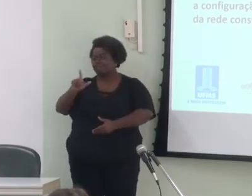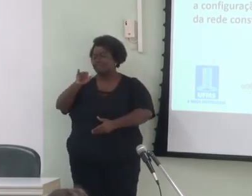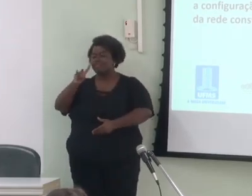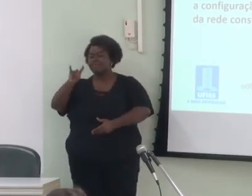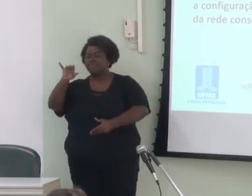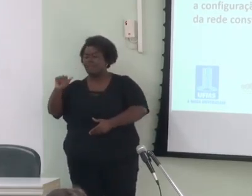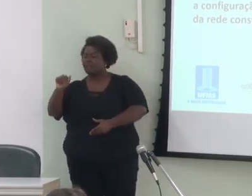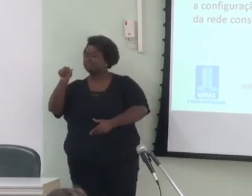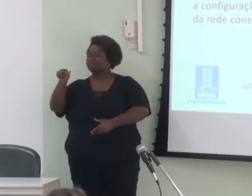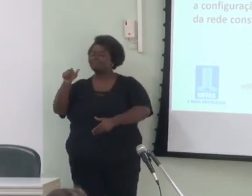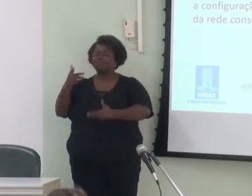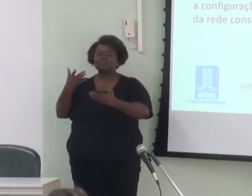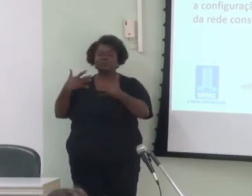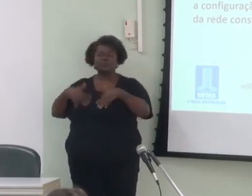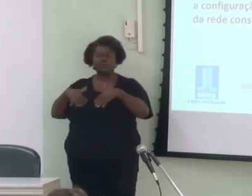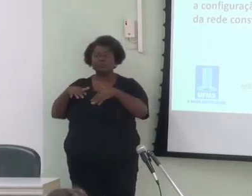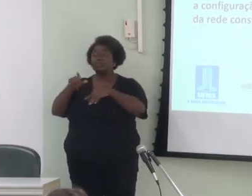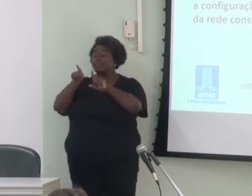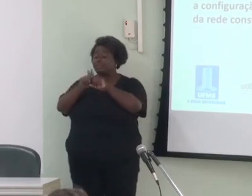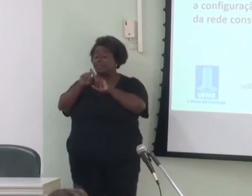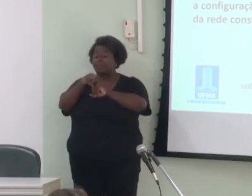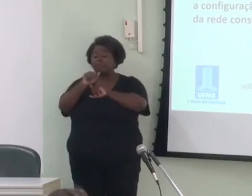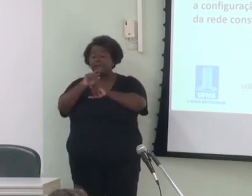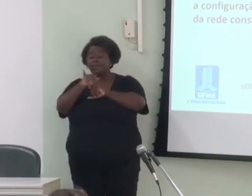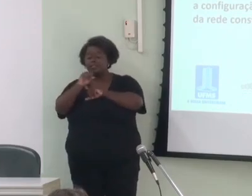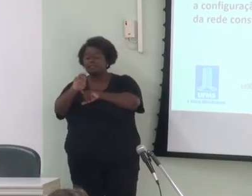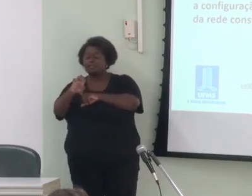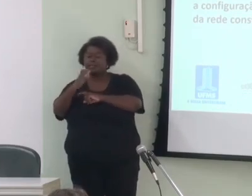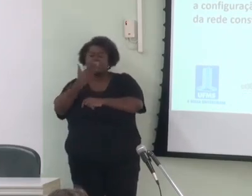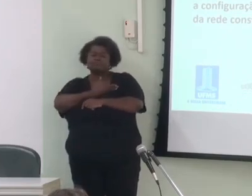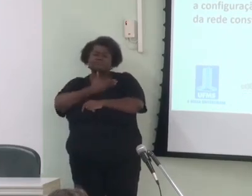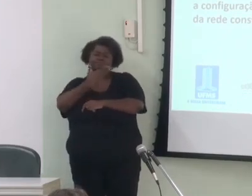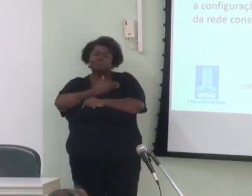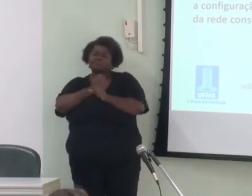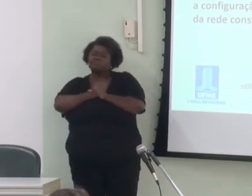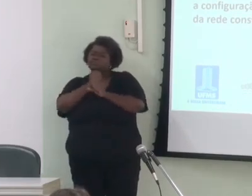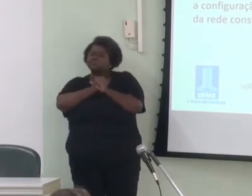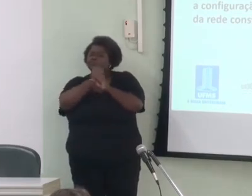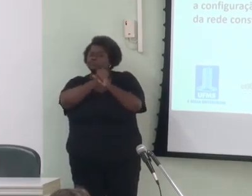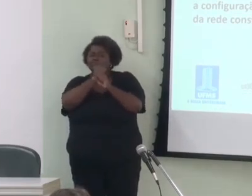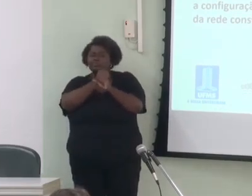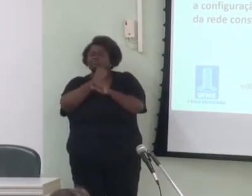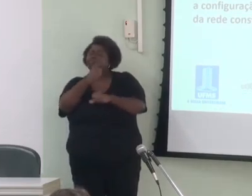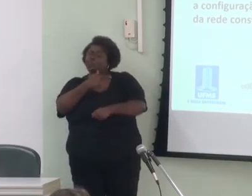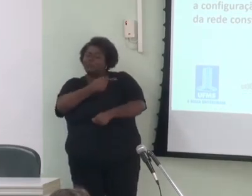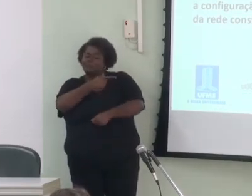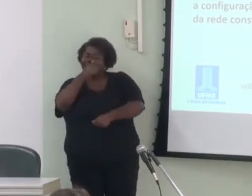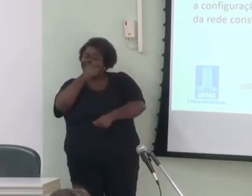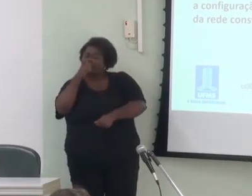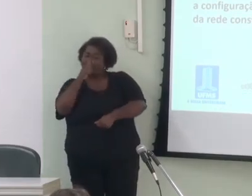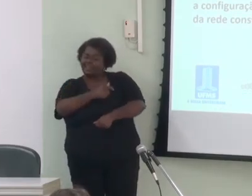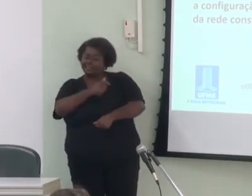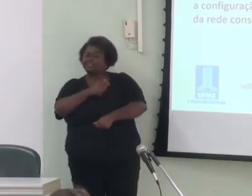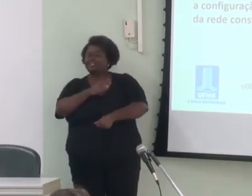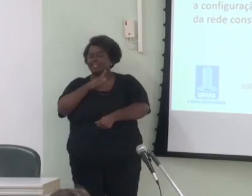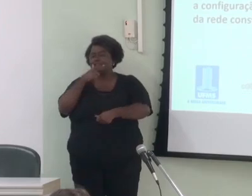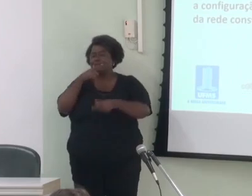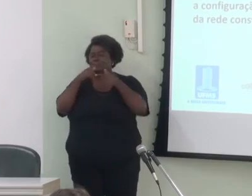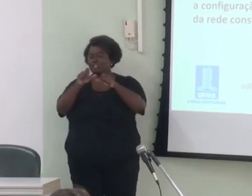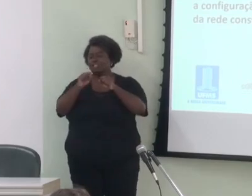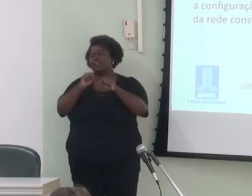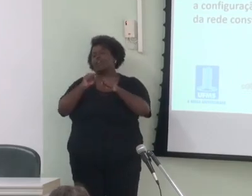cuidado e a Marise amiga de longa data com quem compartilho o interesse por uma linguística funcional e